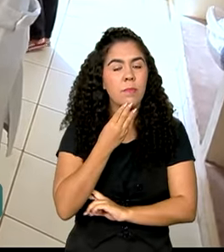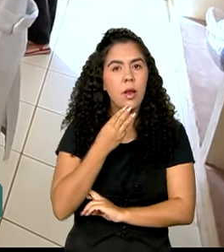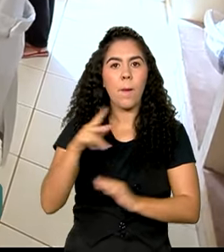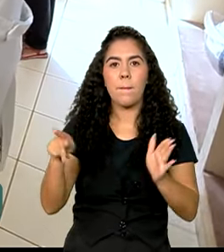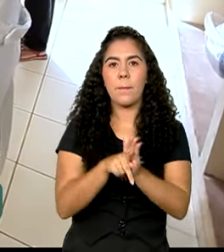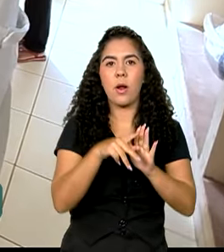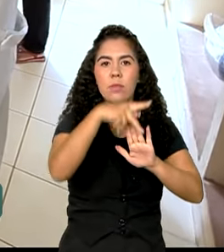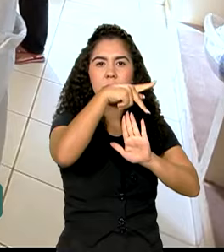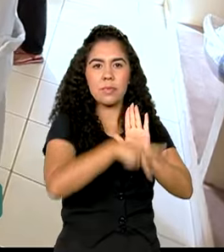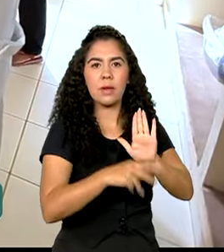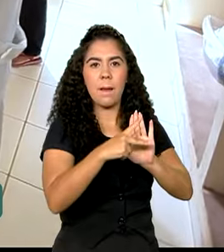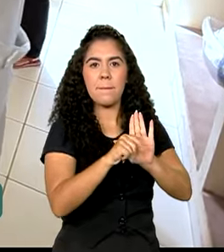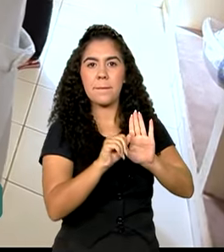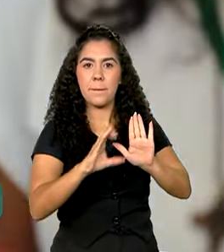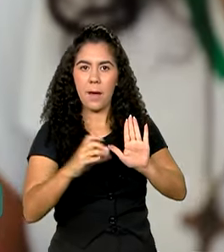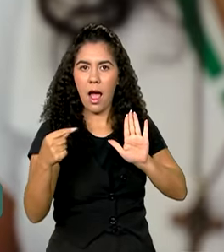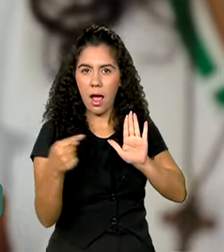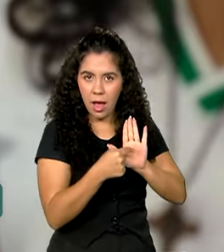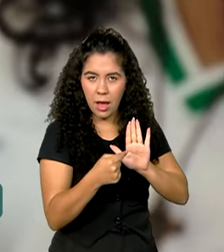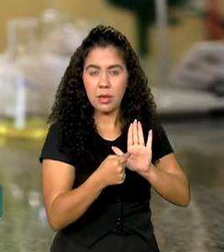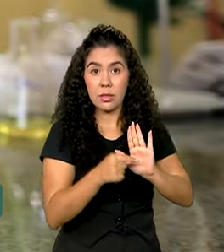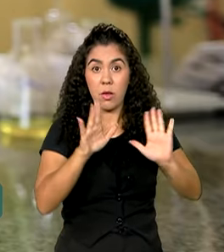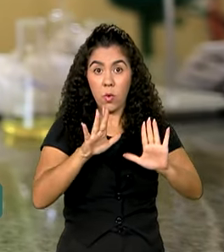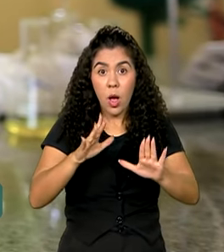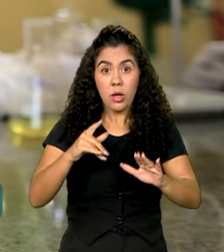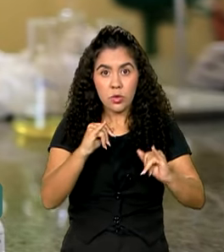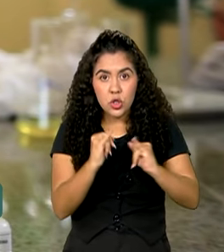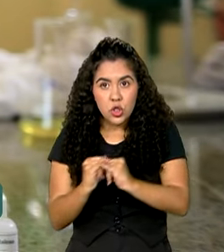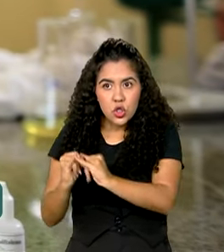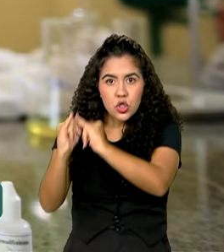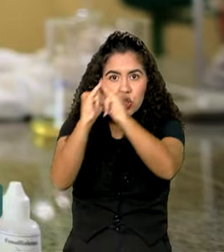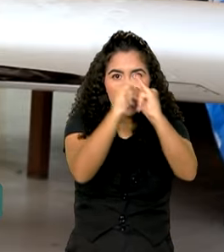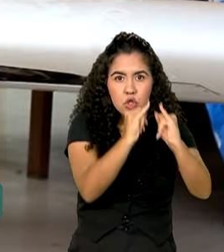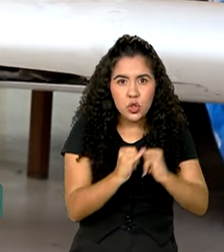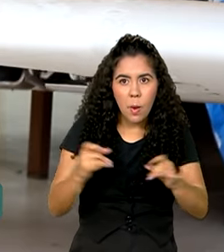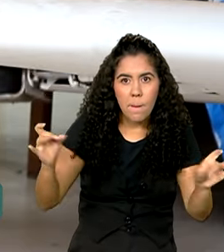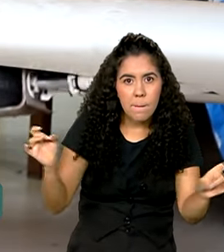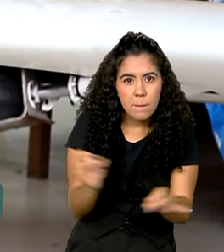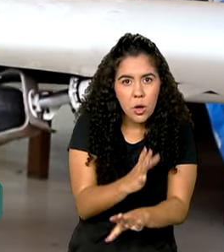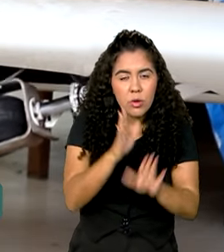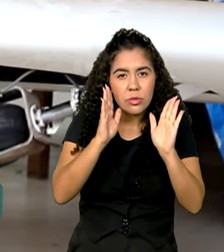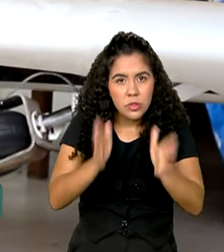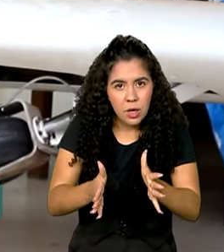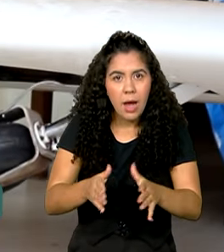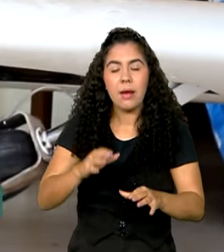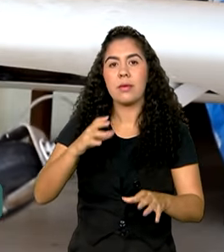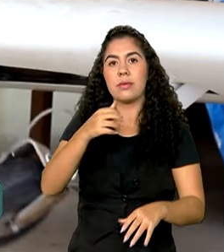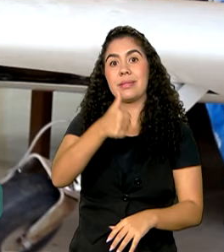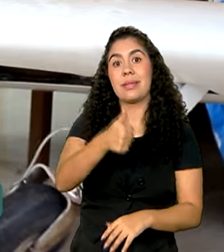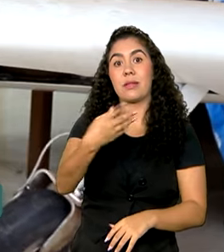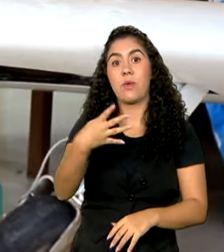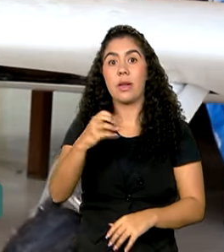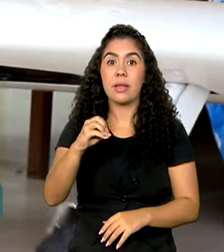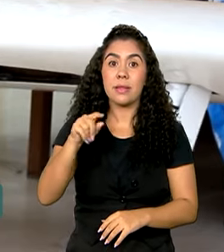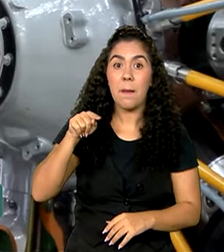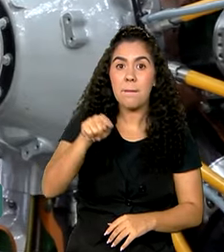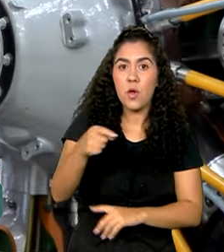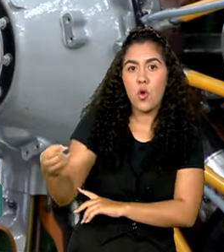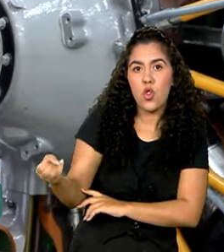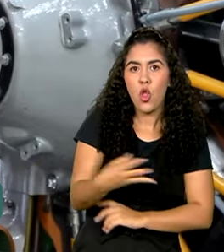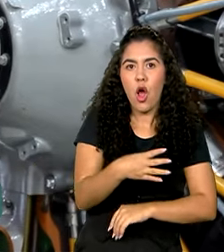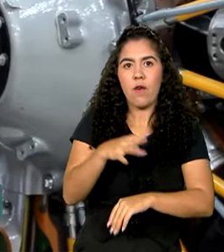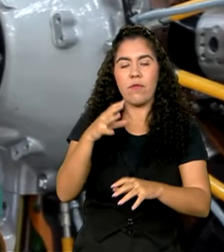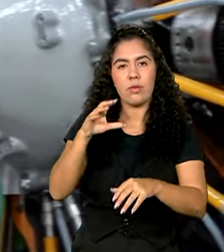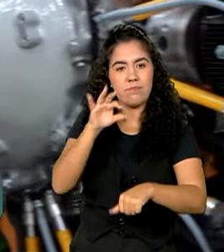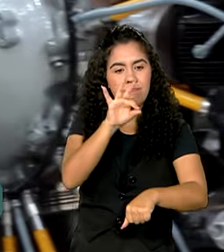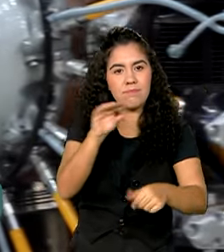PAC. Quando essas novas unidades estiverem prontas, serão mais de 140 mil novas vagas, a maioria em